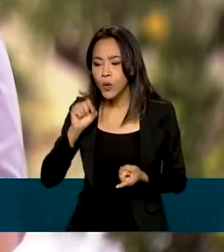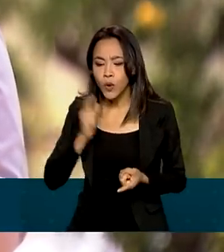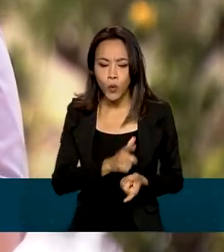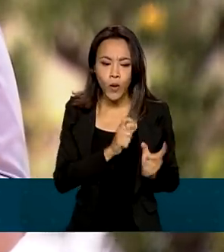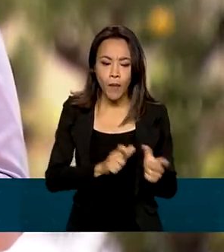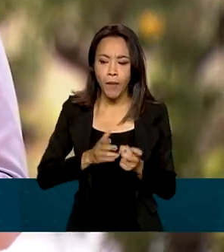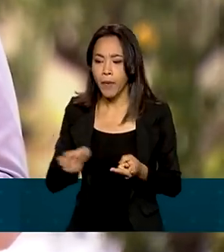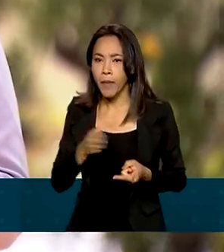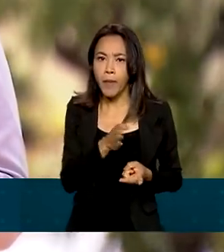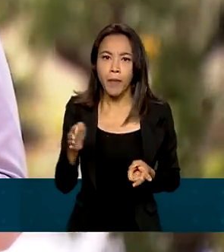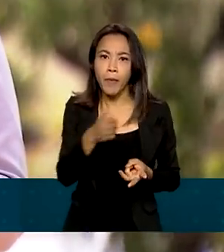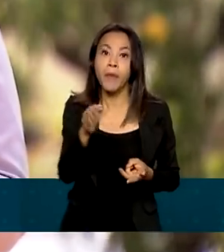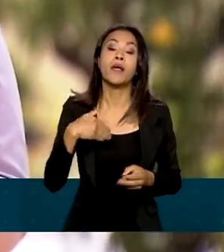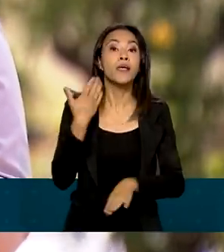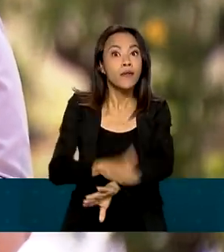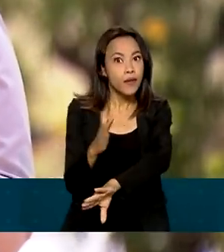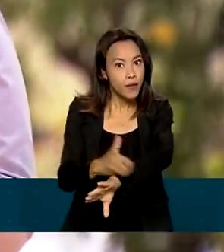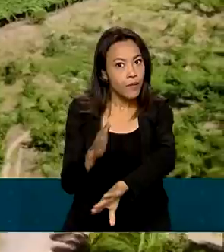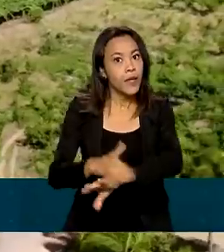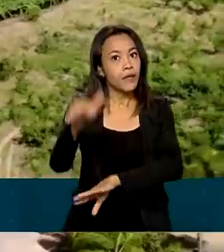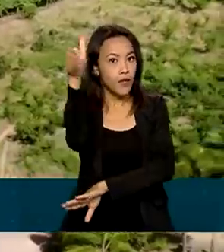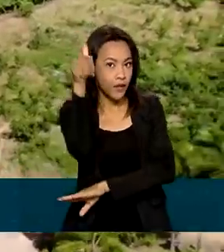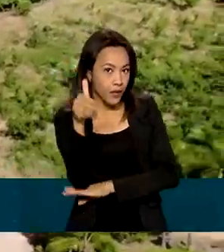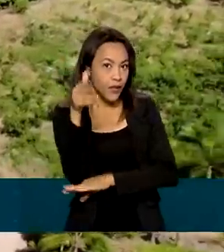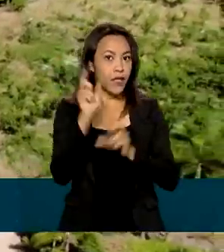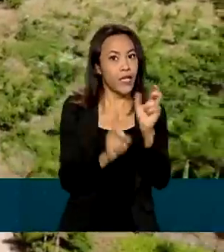capacitação em hotelaria e comércio.